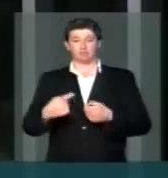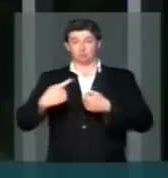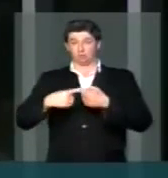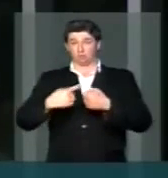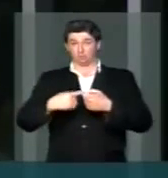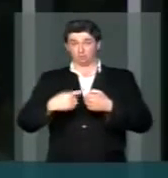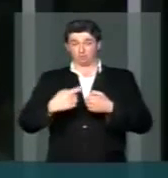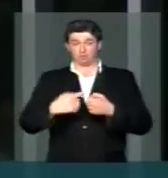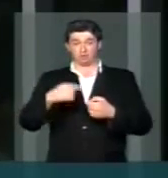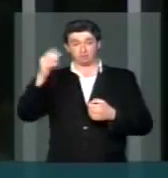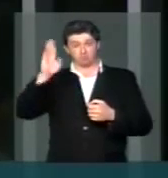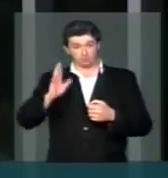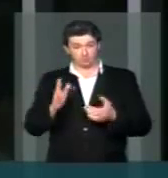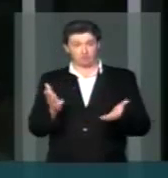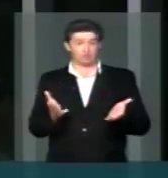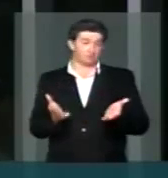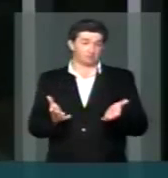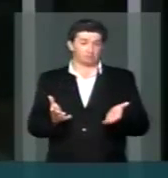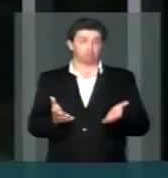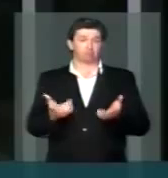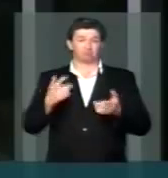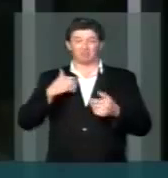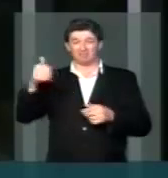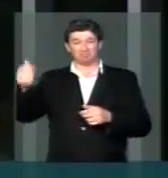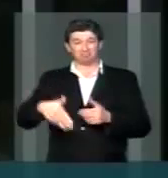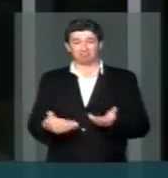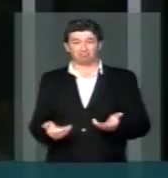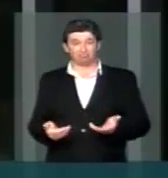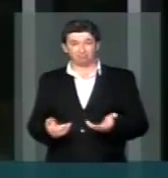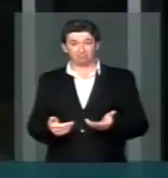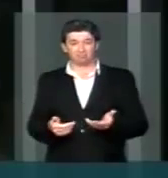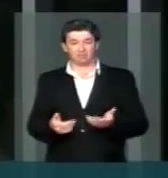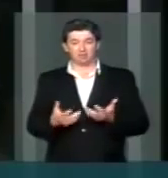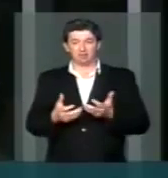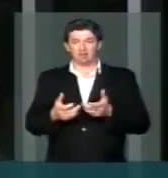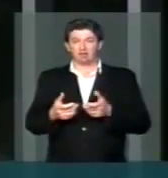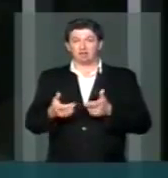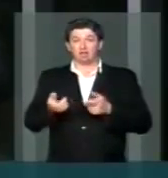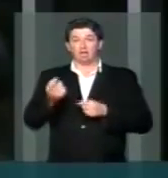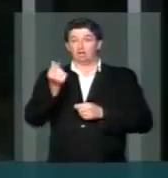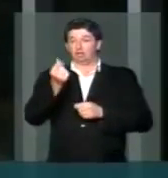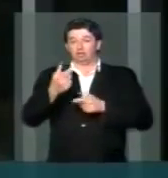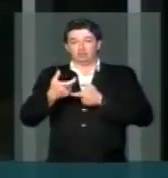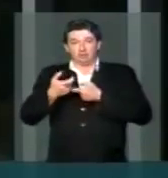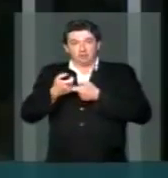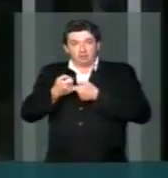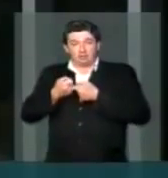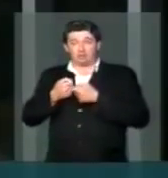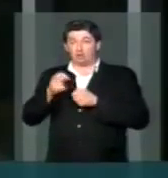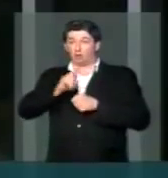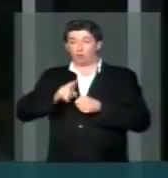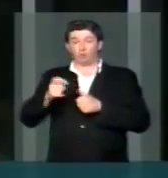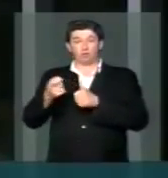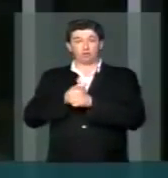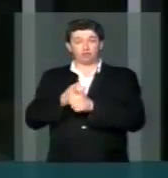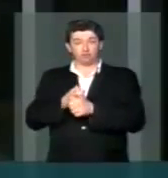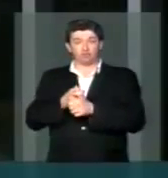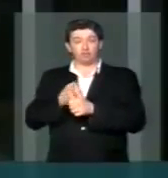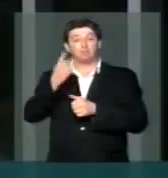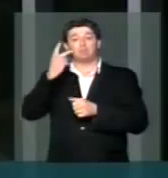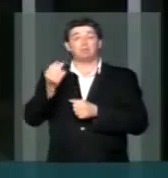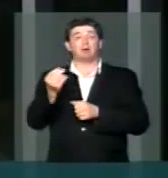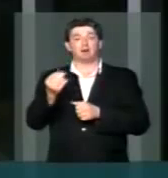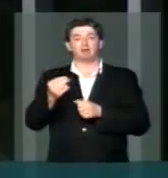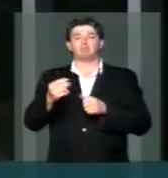municípios do nosso país estão às mínguas, estão retraindo os seus gastos, otimizando as suas despesas, justamente